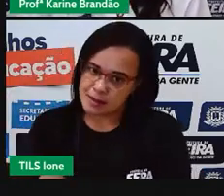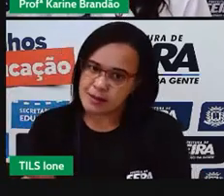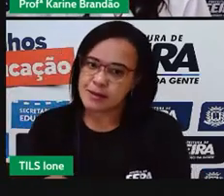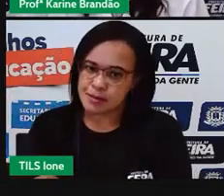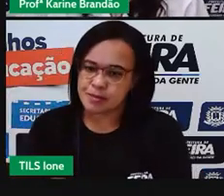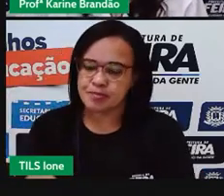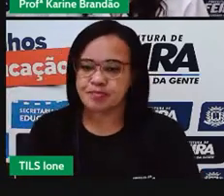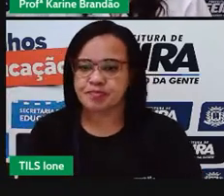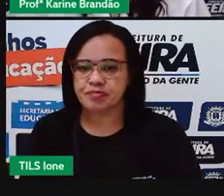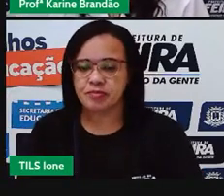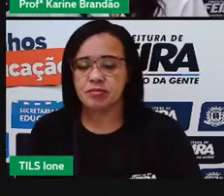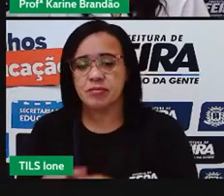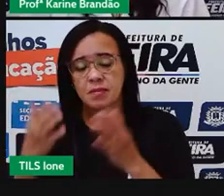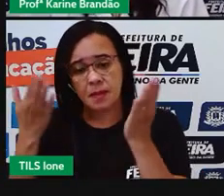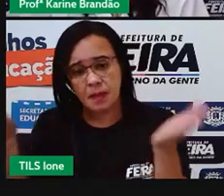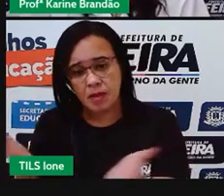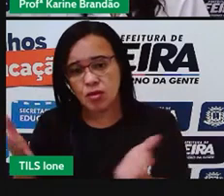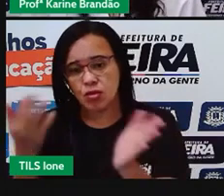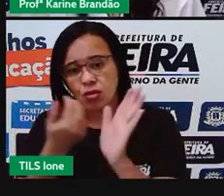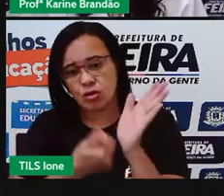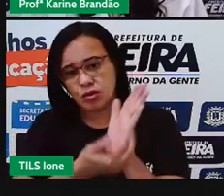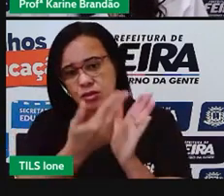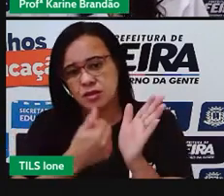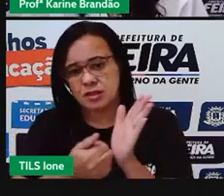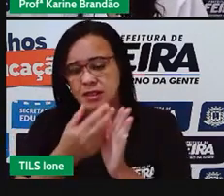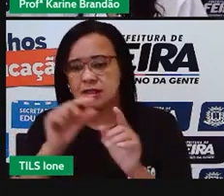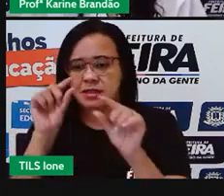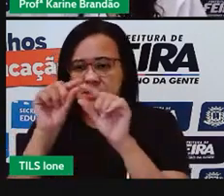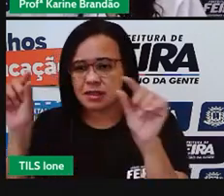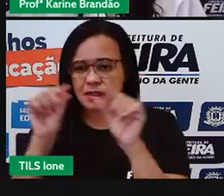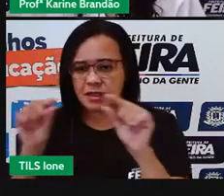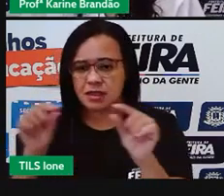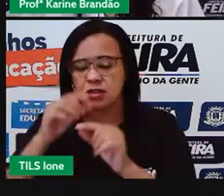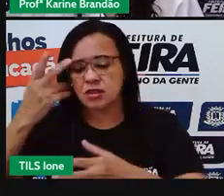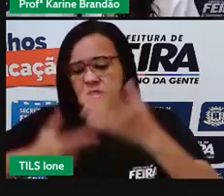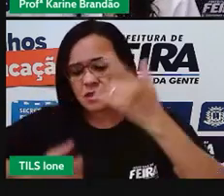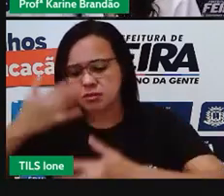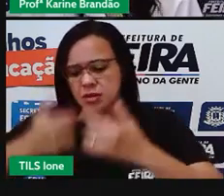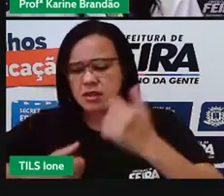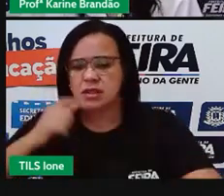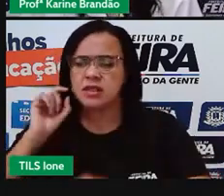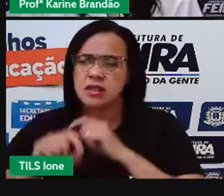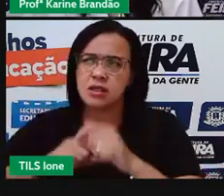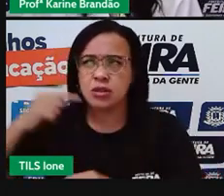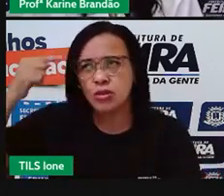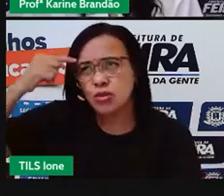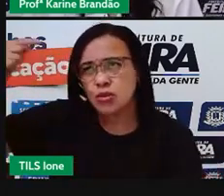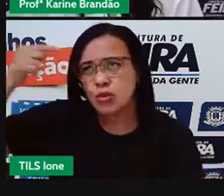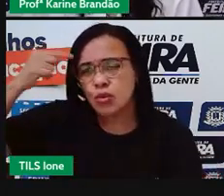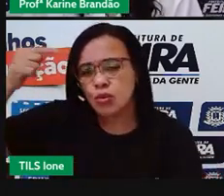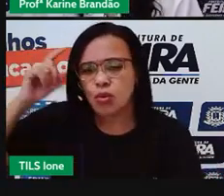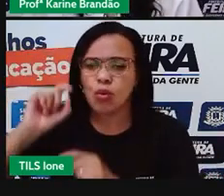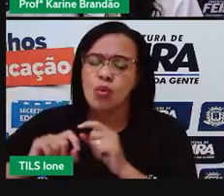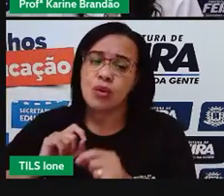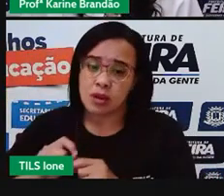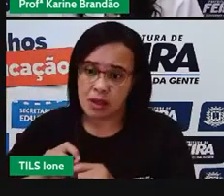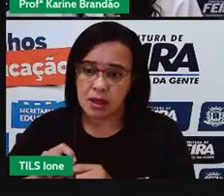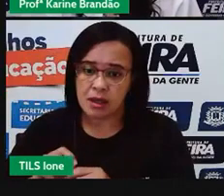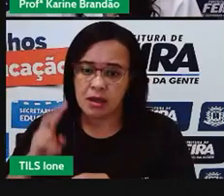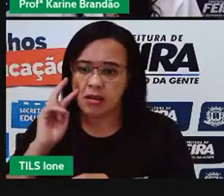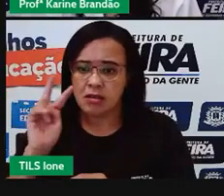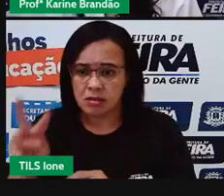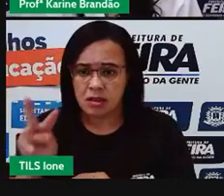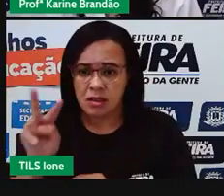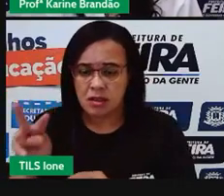trazer algumas charges, ou tirinhas, para que a gente possa pensar um pouquinho. Olhando sobre